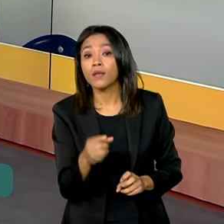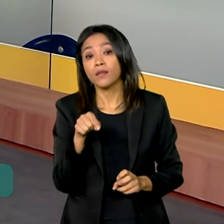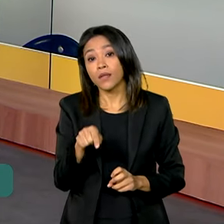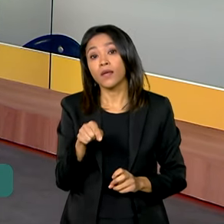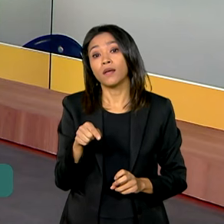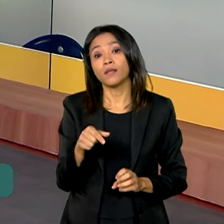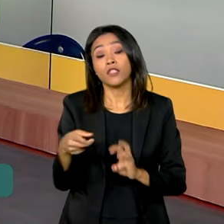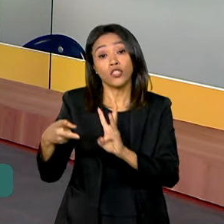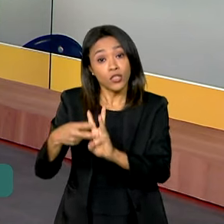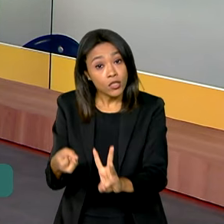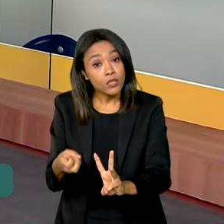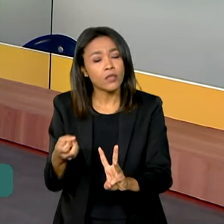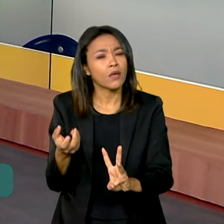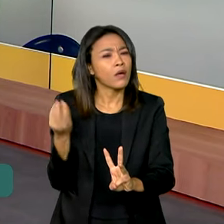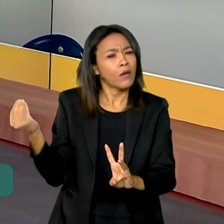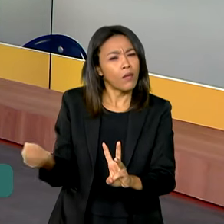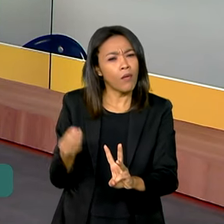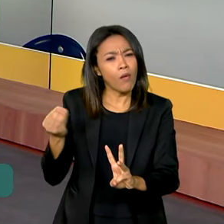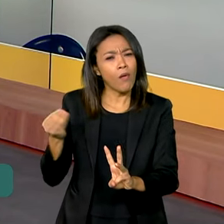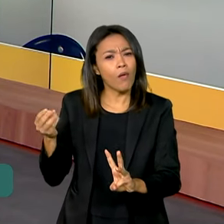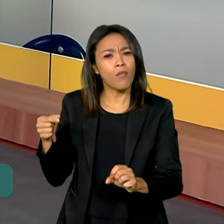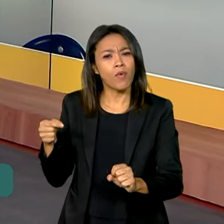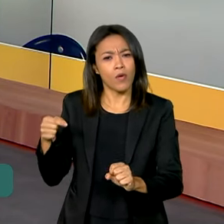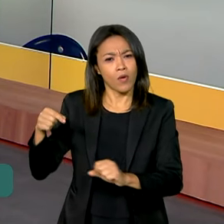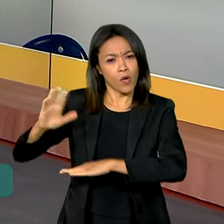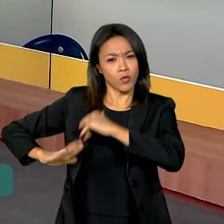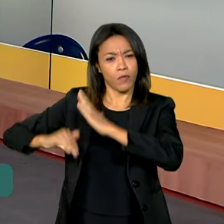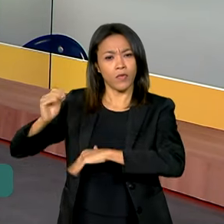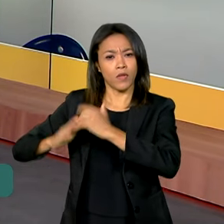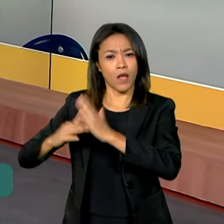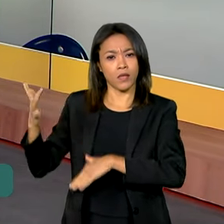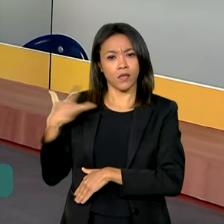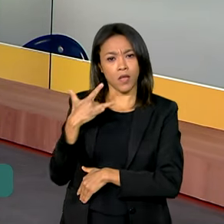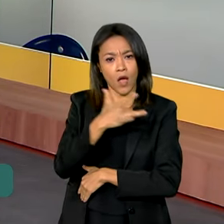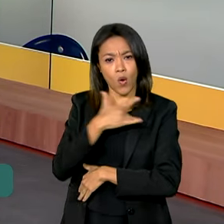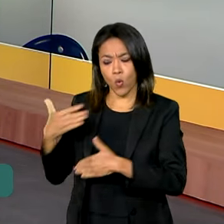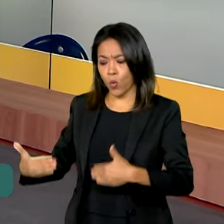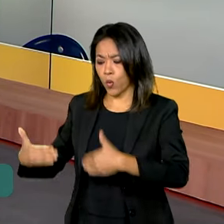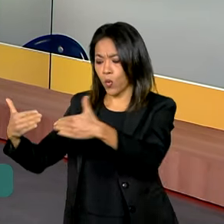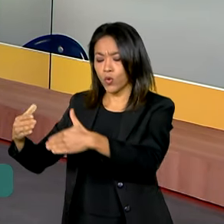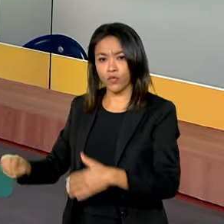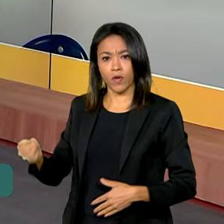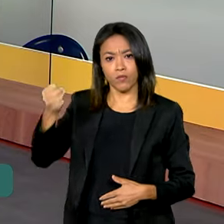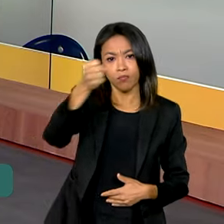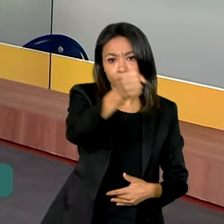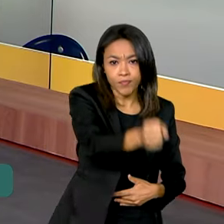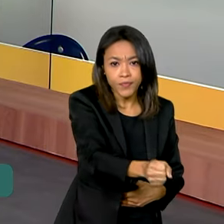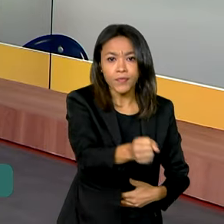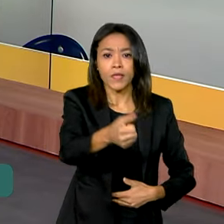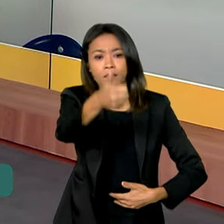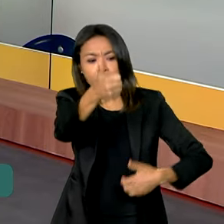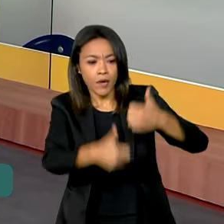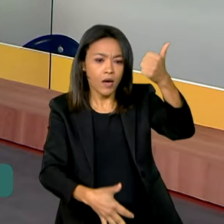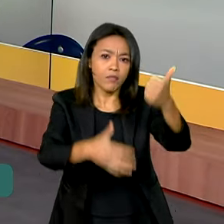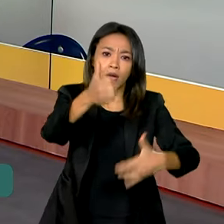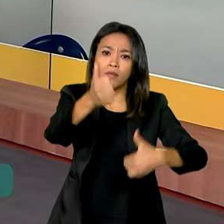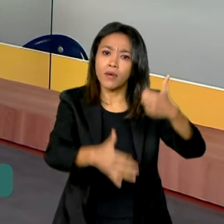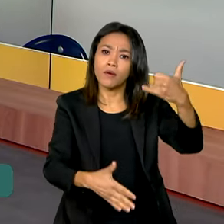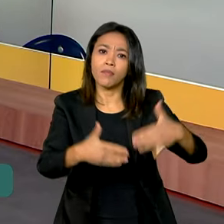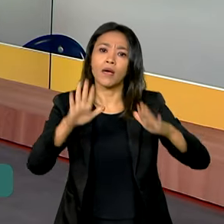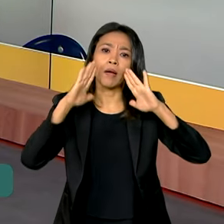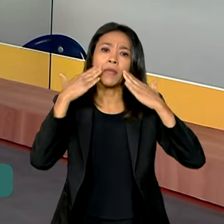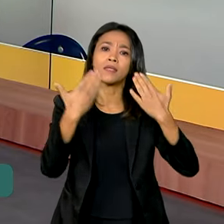Qual que a importância da ida de integrantes aí do Ministério da Saúde, né, que dados foram apresentados nesse evento? Qual que foi a importância